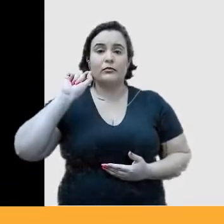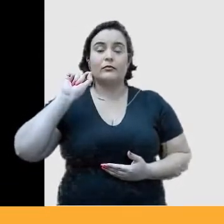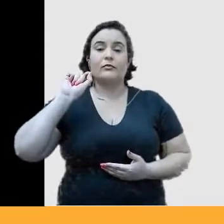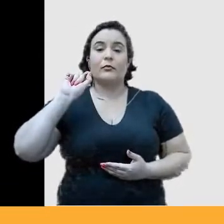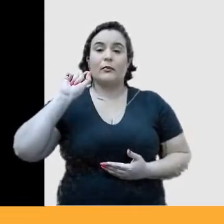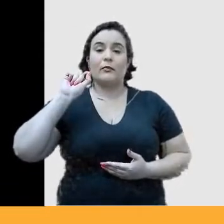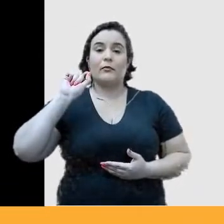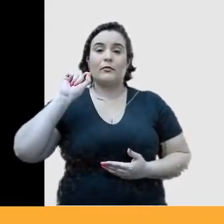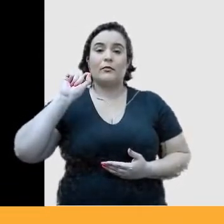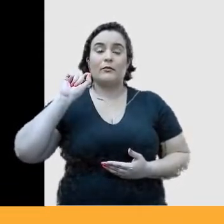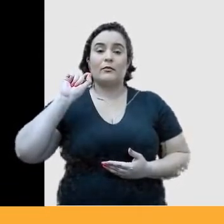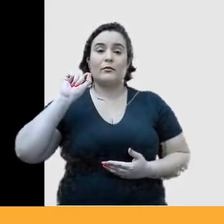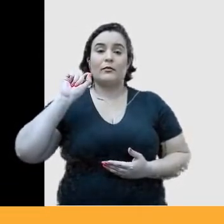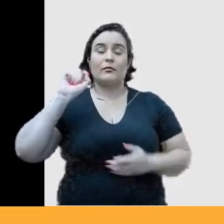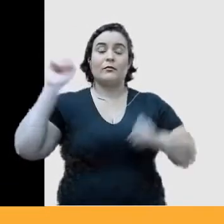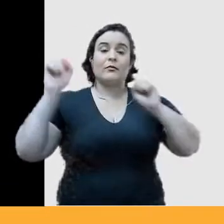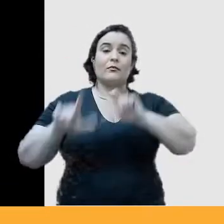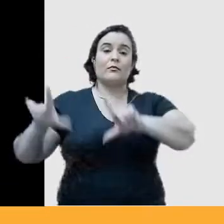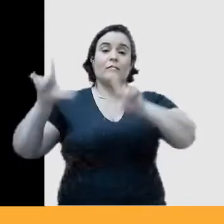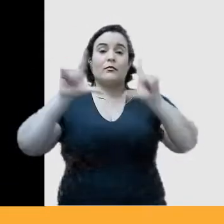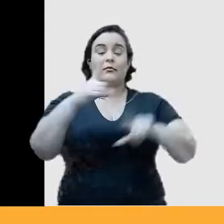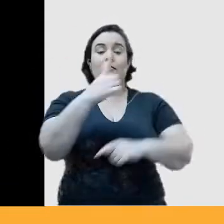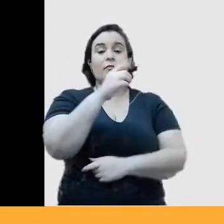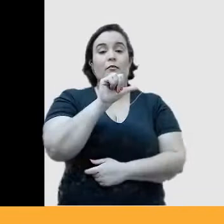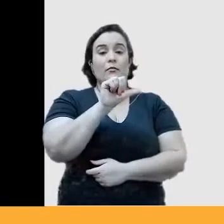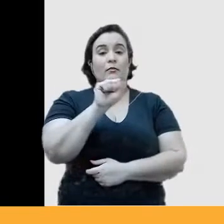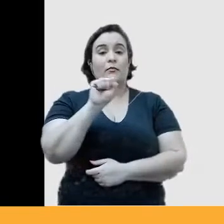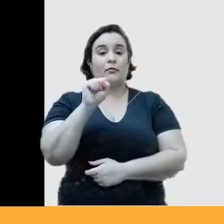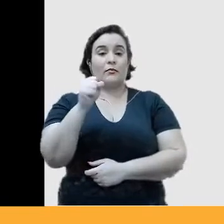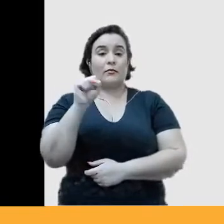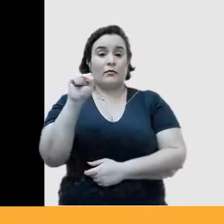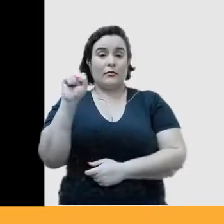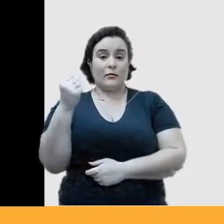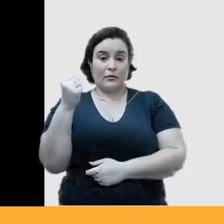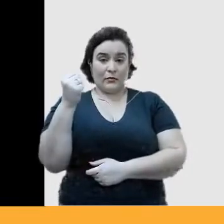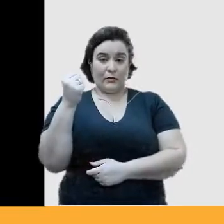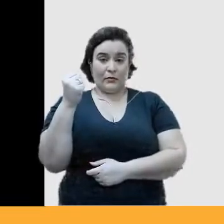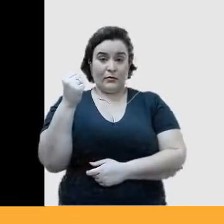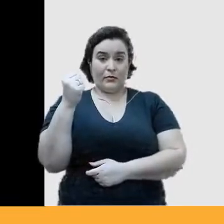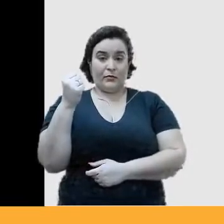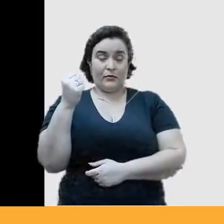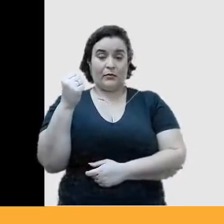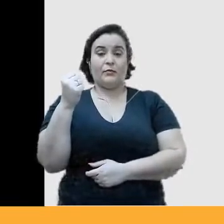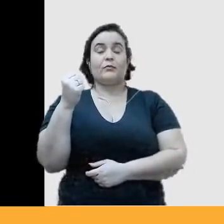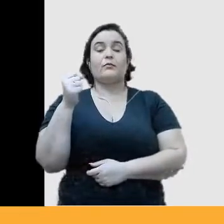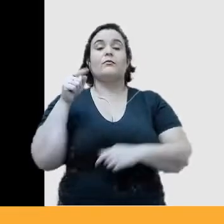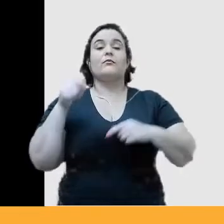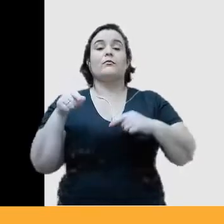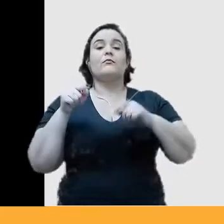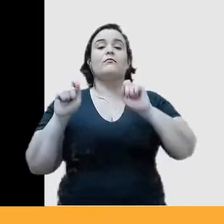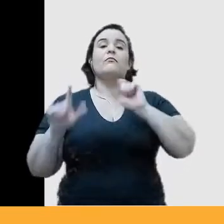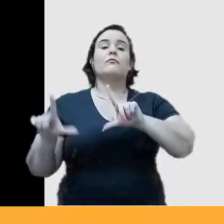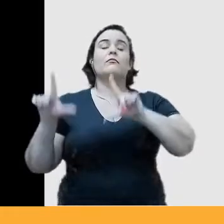88, não é? É um cartaz que vai,